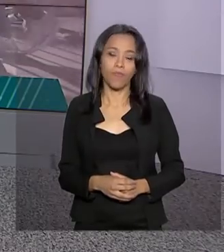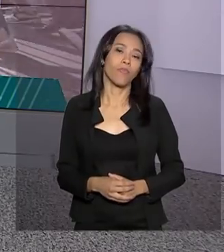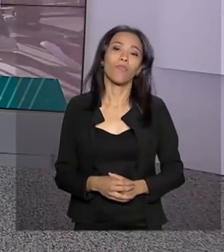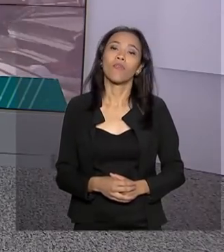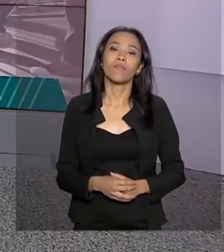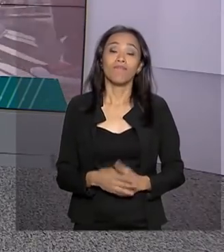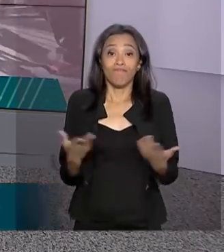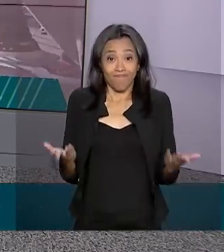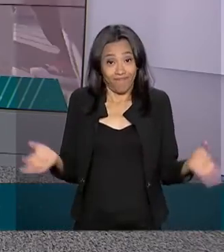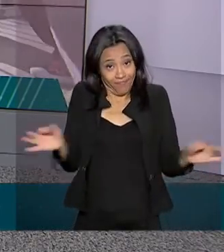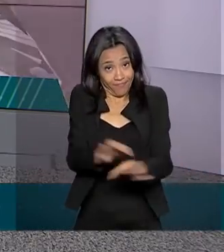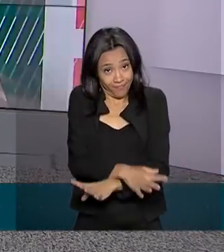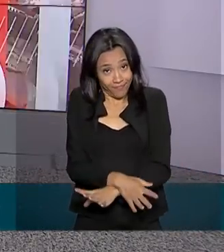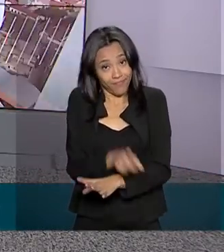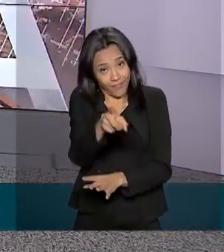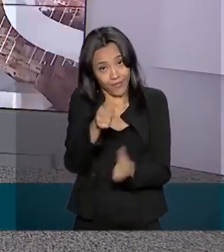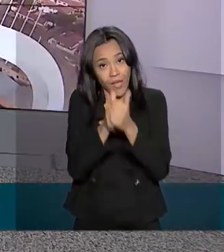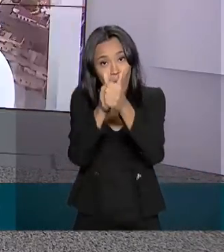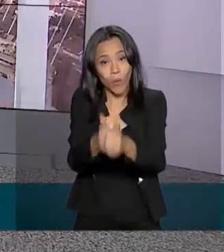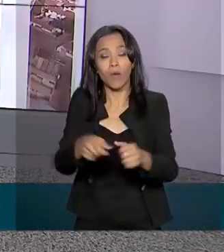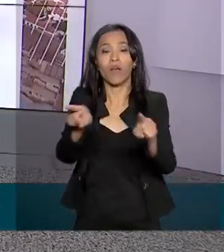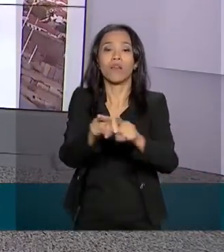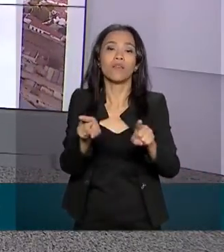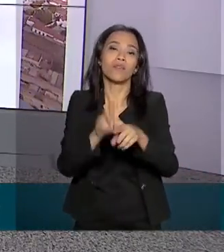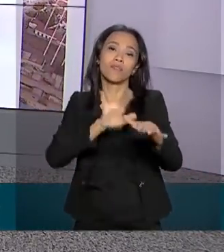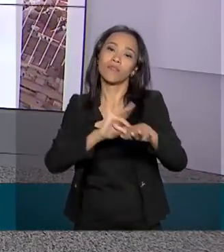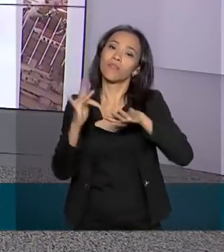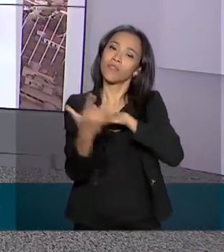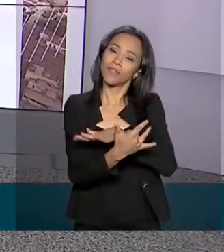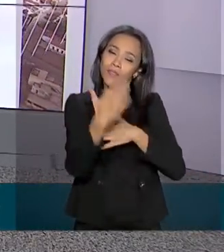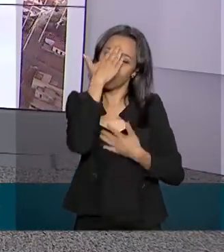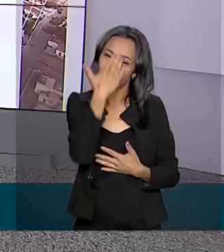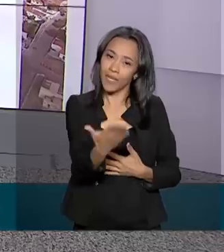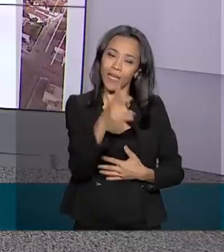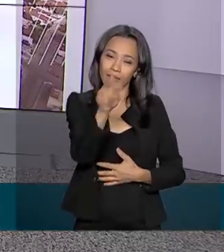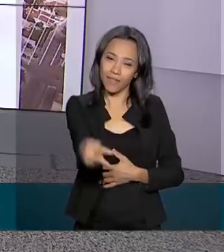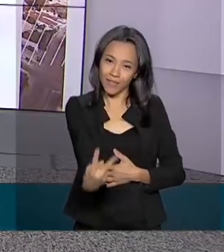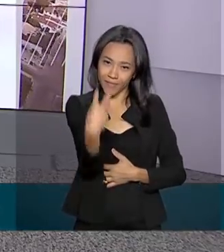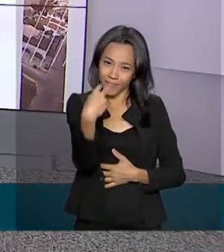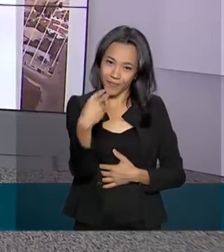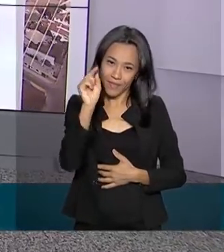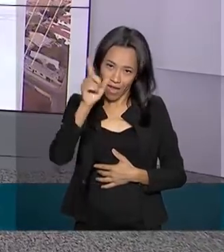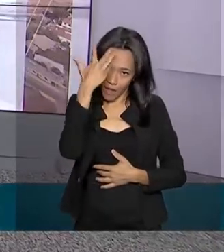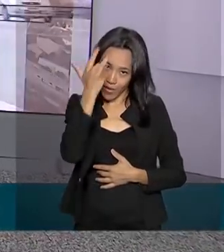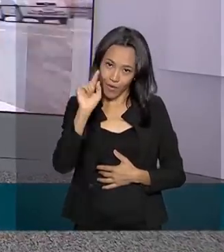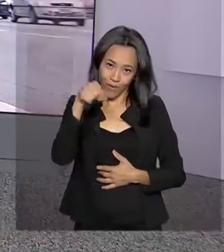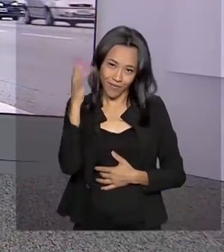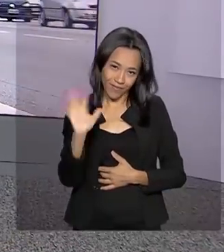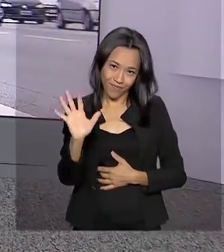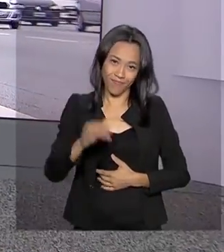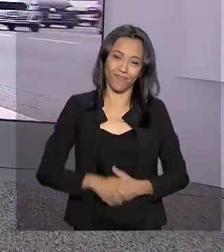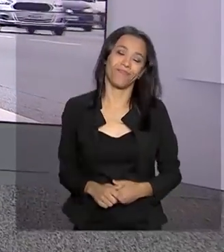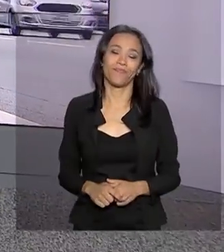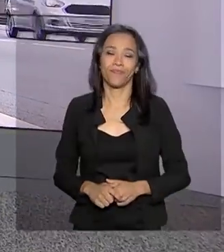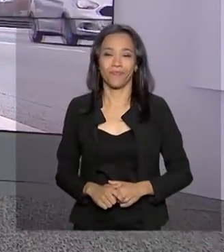Brasil em Dia termina aqui, nos acompanhe também pelas nossas redes sociais. Muito obrigada pela companhia, eu volto amanhã. Tchau!